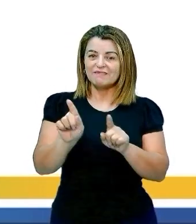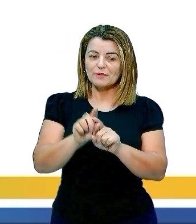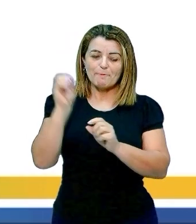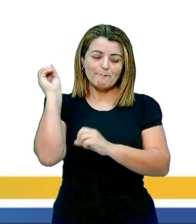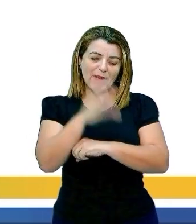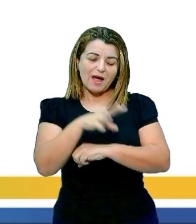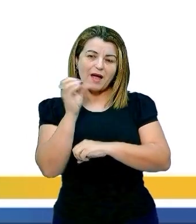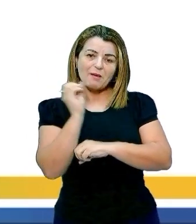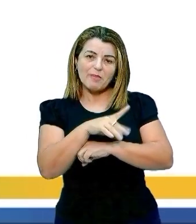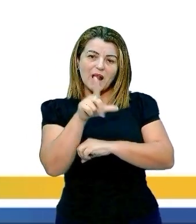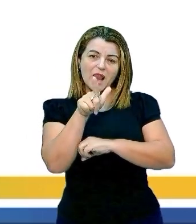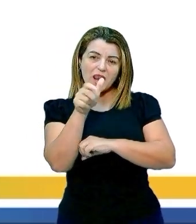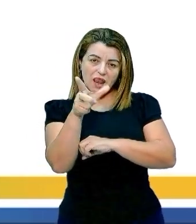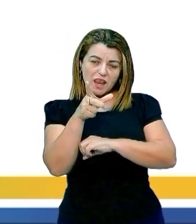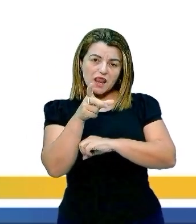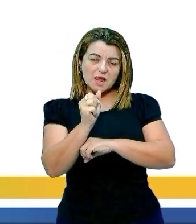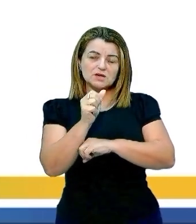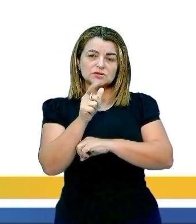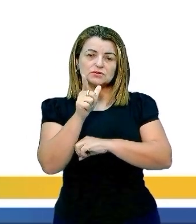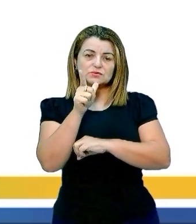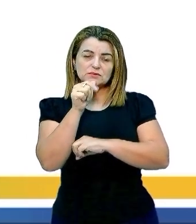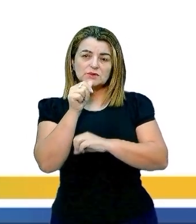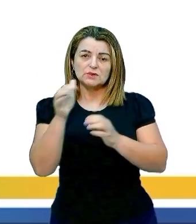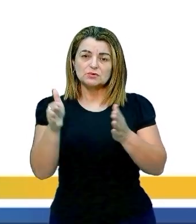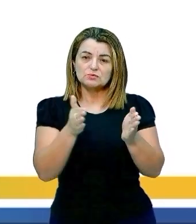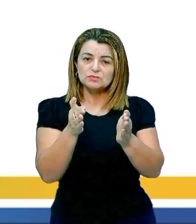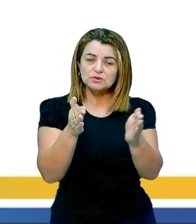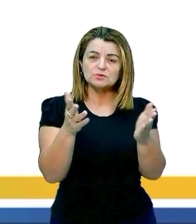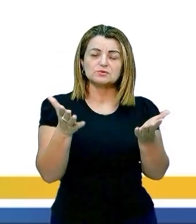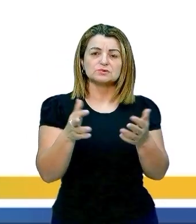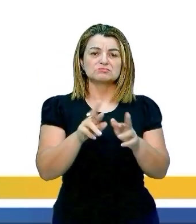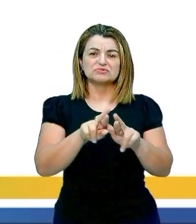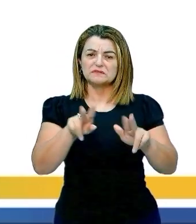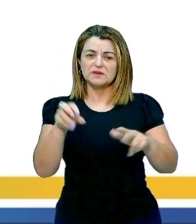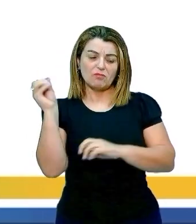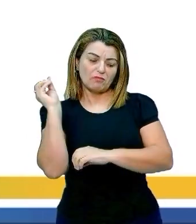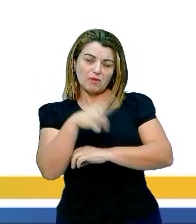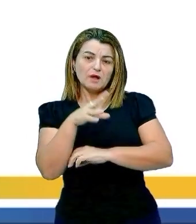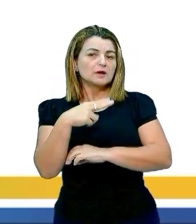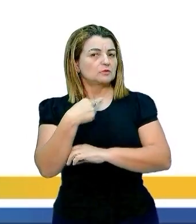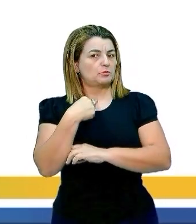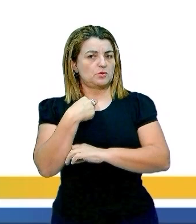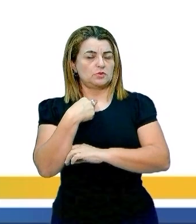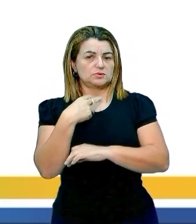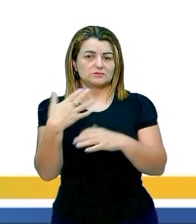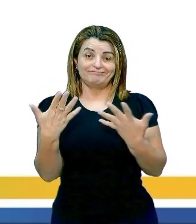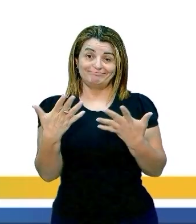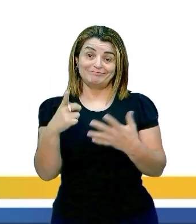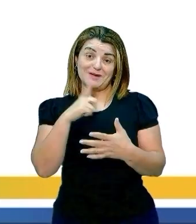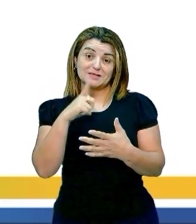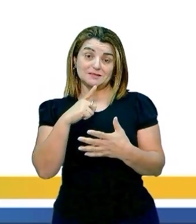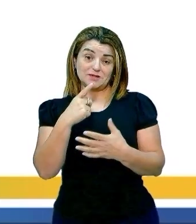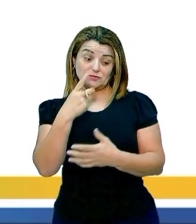igarapés, em rios, isso faz com que